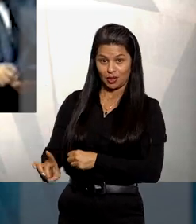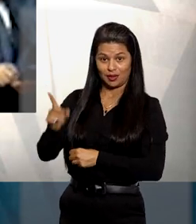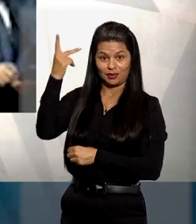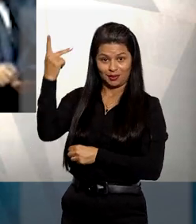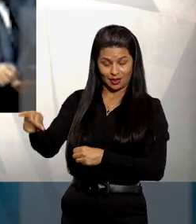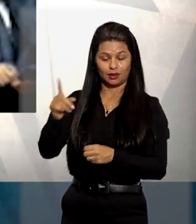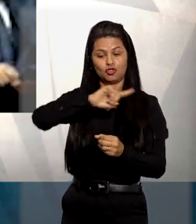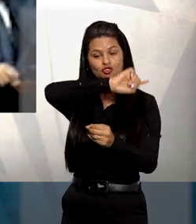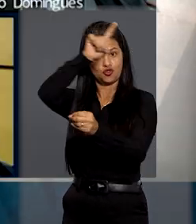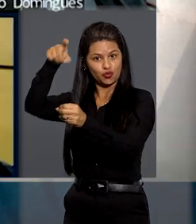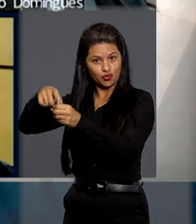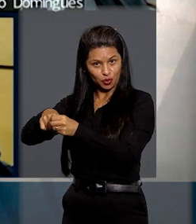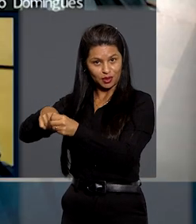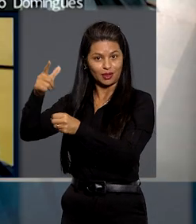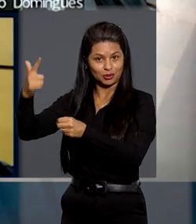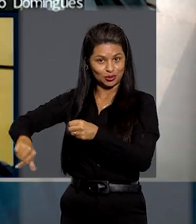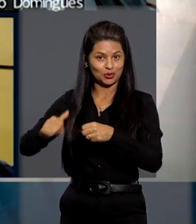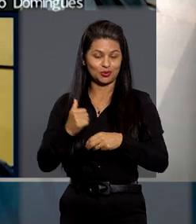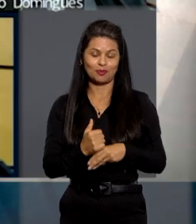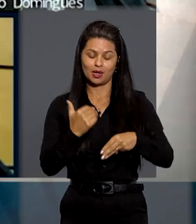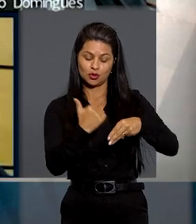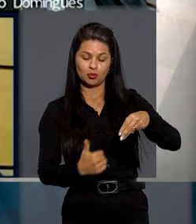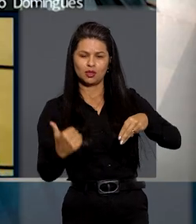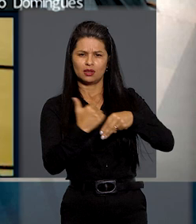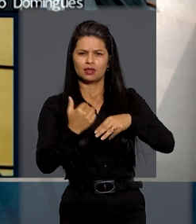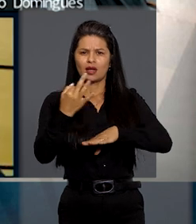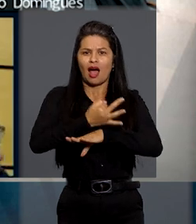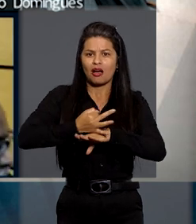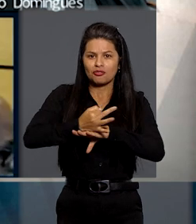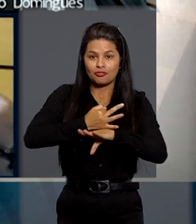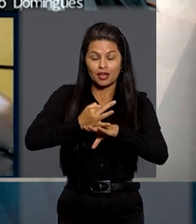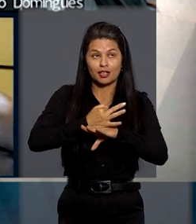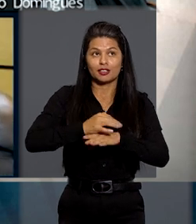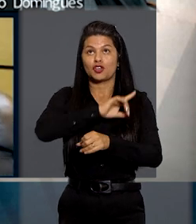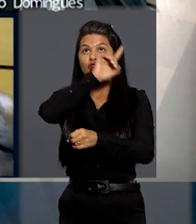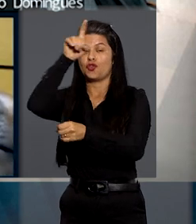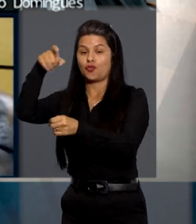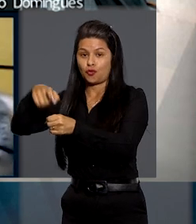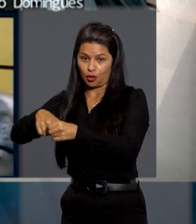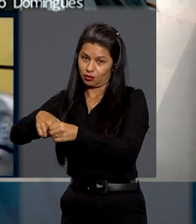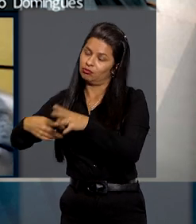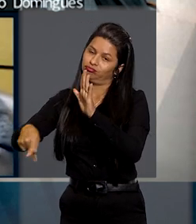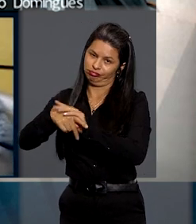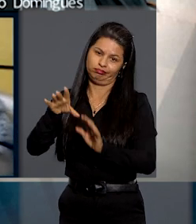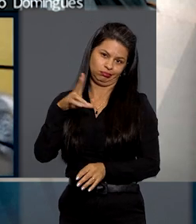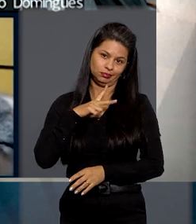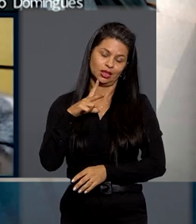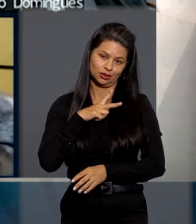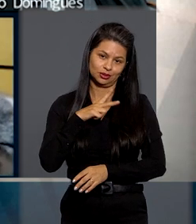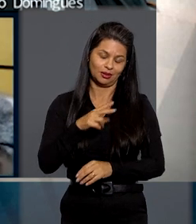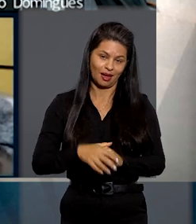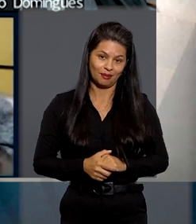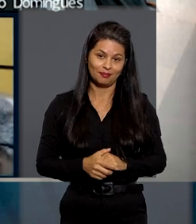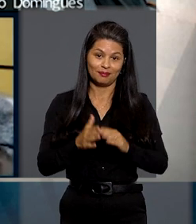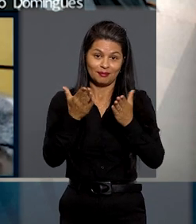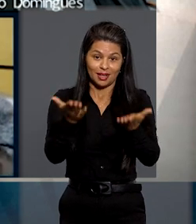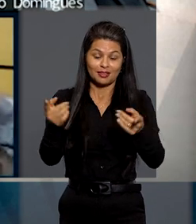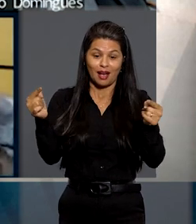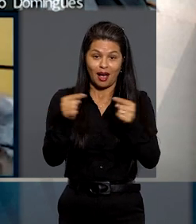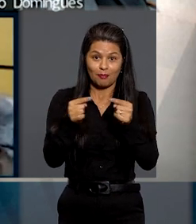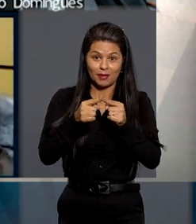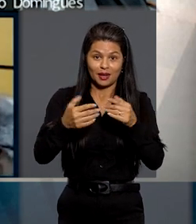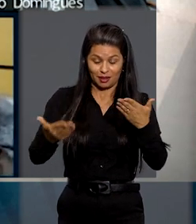direito à recondução. Para o ministro, a vacância e a recondução são institutos autônomos. A recondução